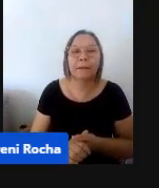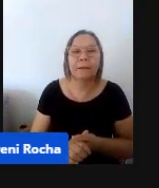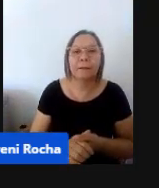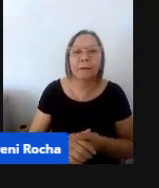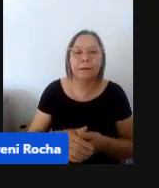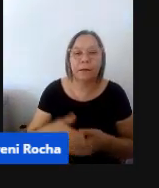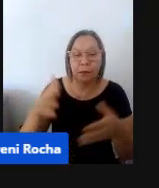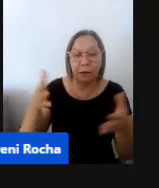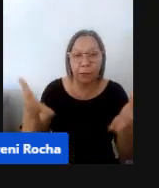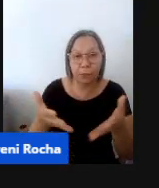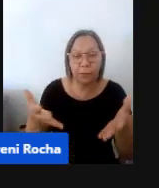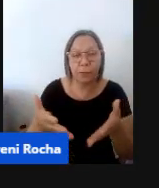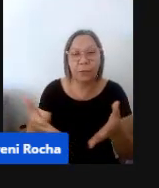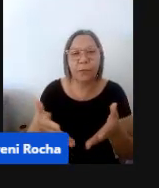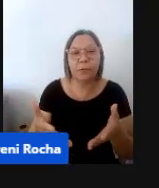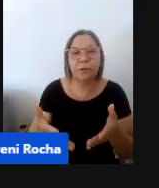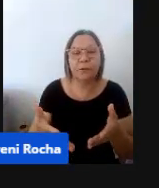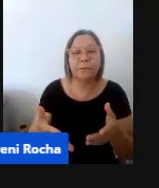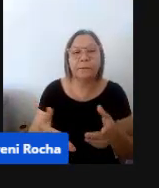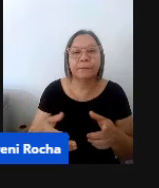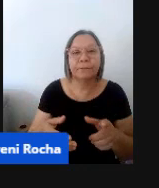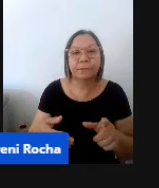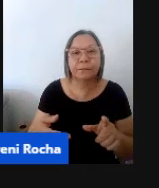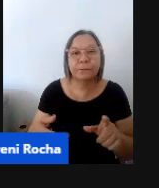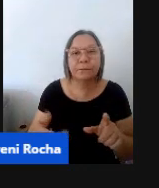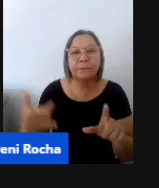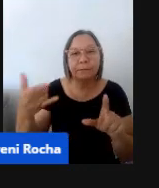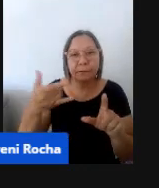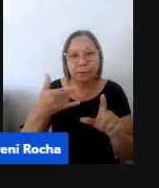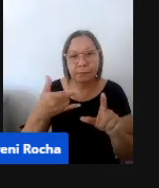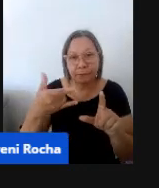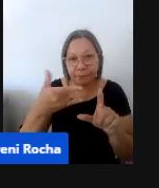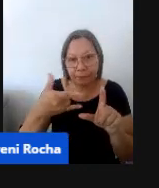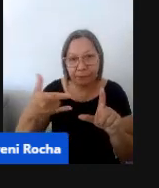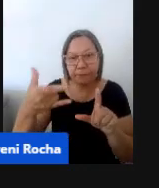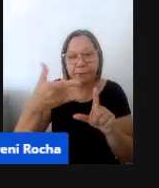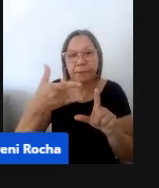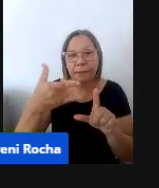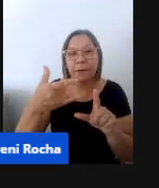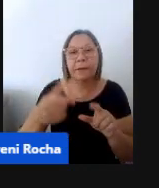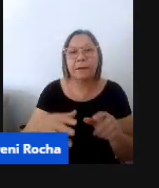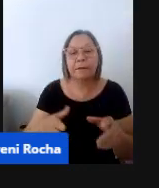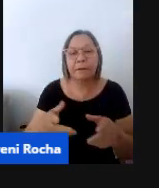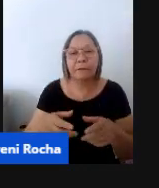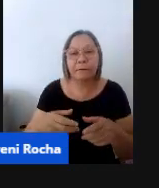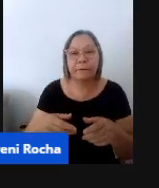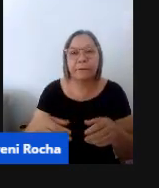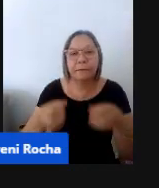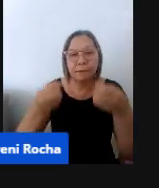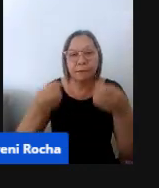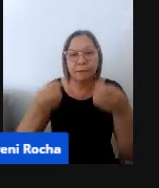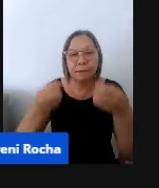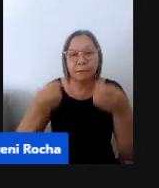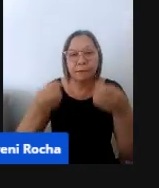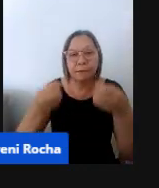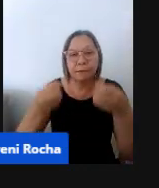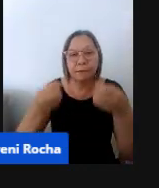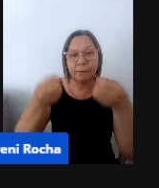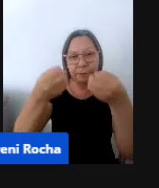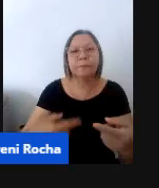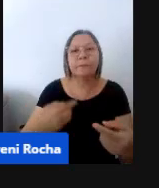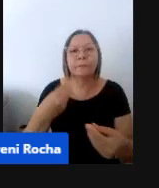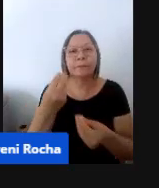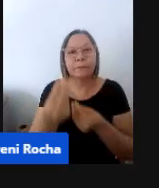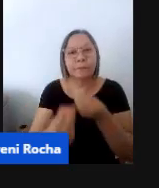nós vamos fazer, então, esse recorte, né, didático, para a gente discutir especificamente